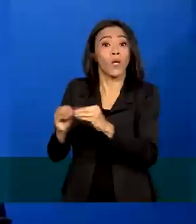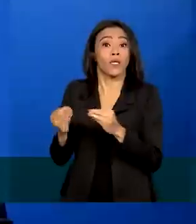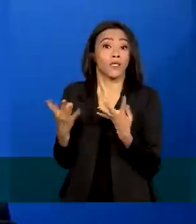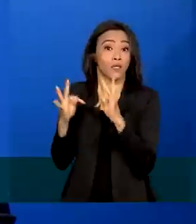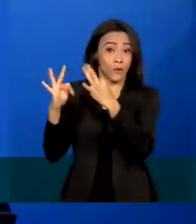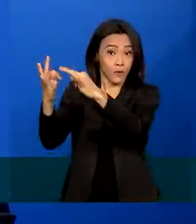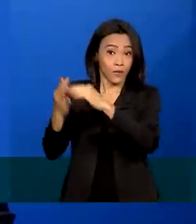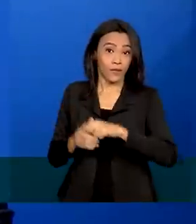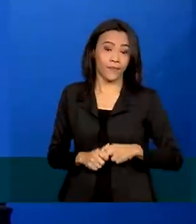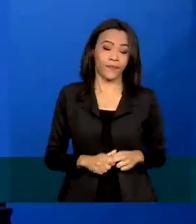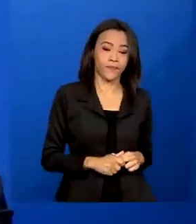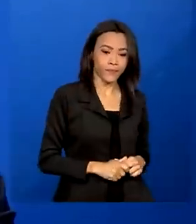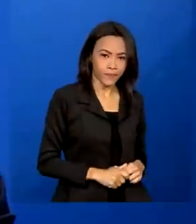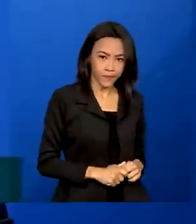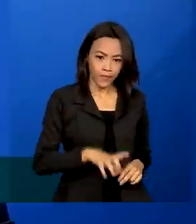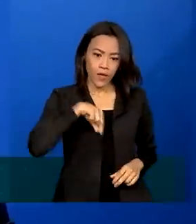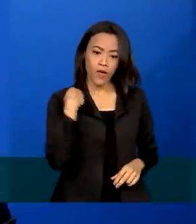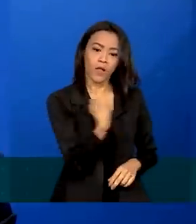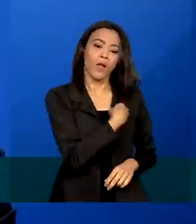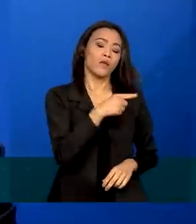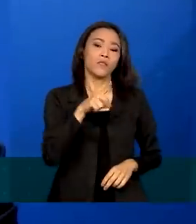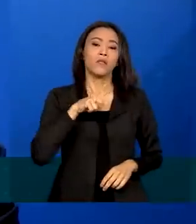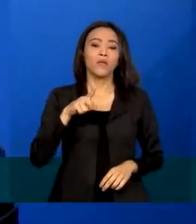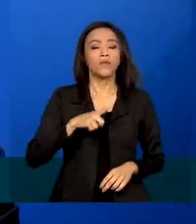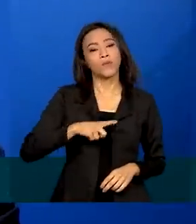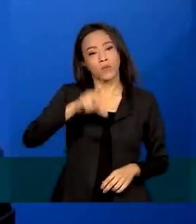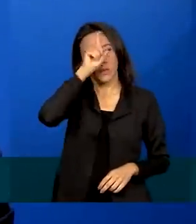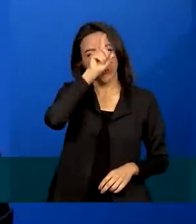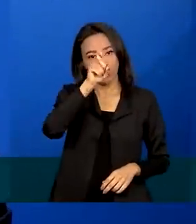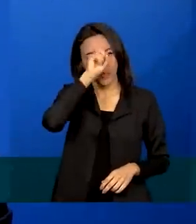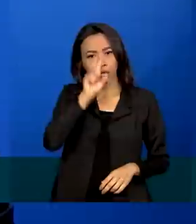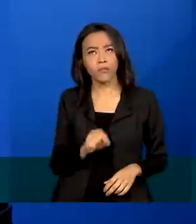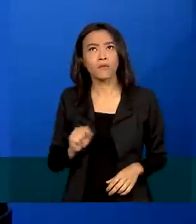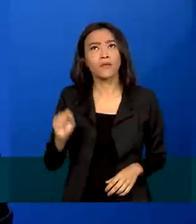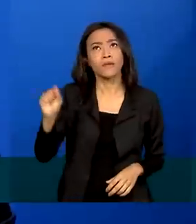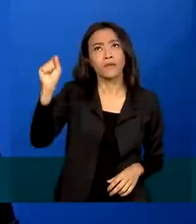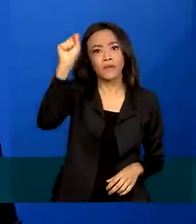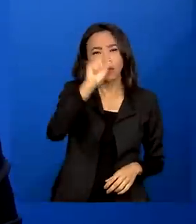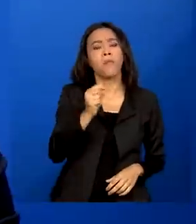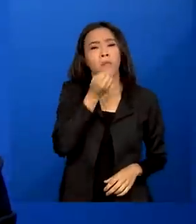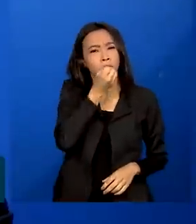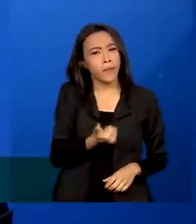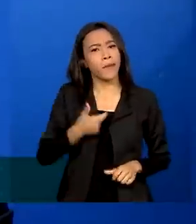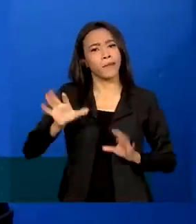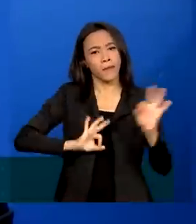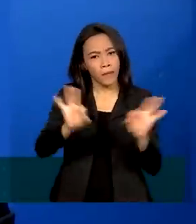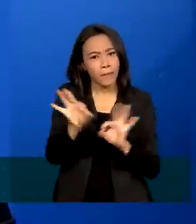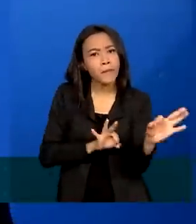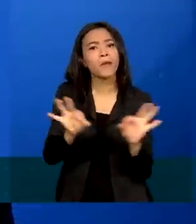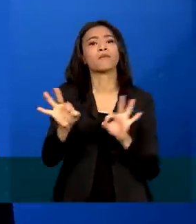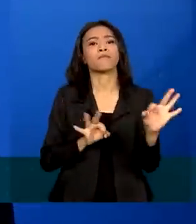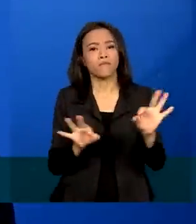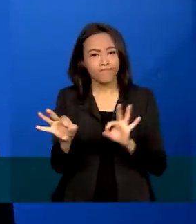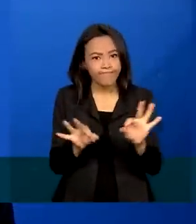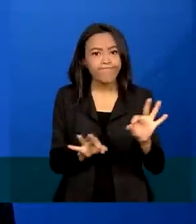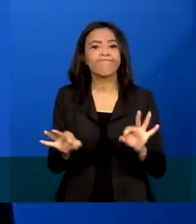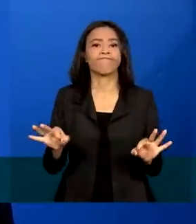Nós temos, neste momento, um SUS mais bem preparado, mais bem equipado